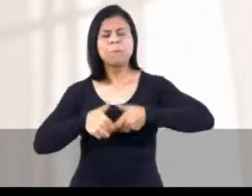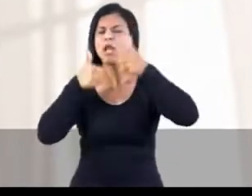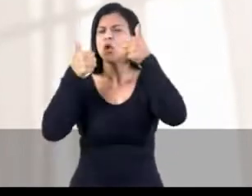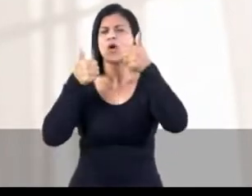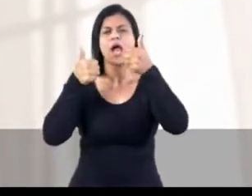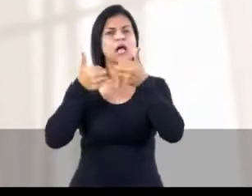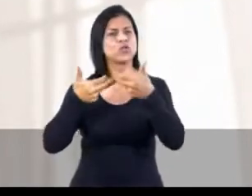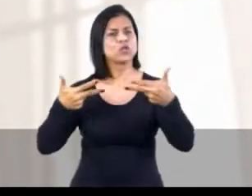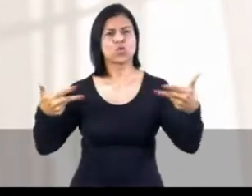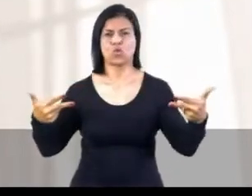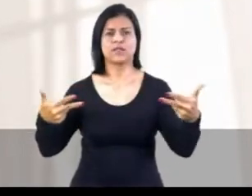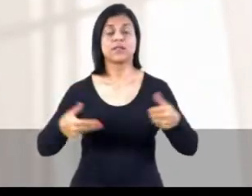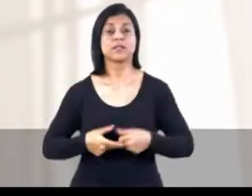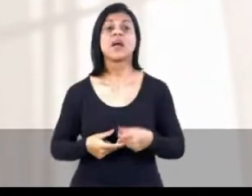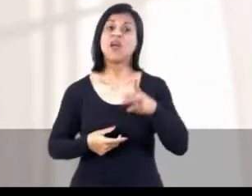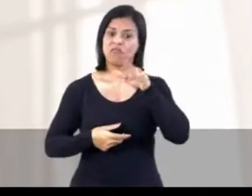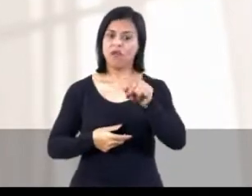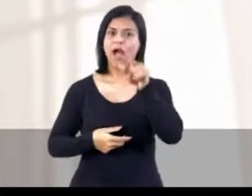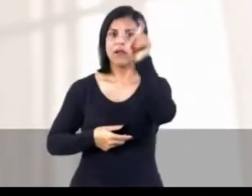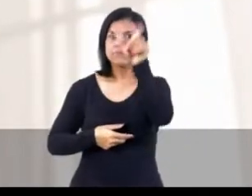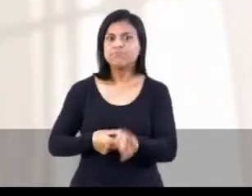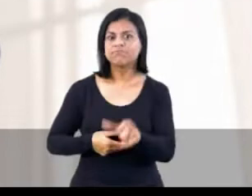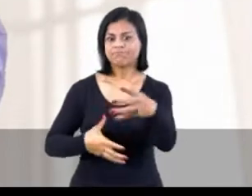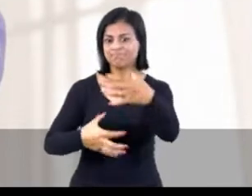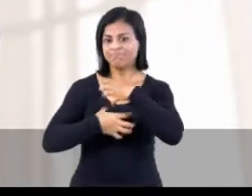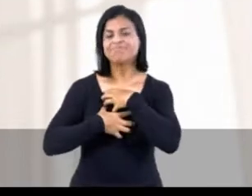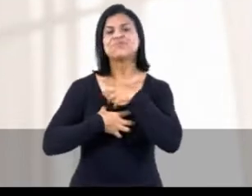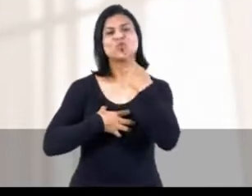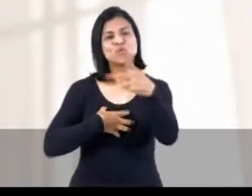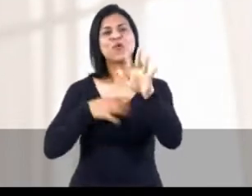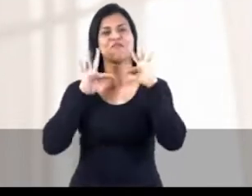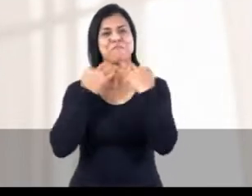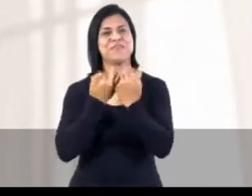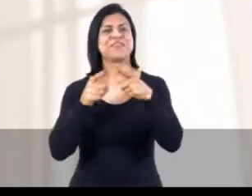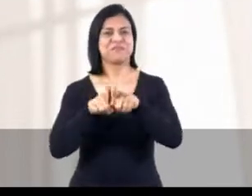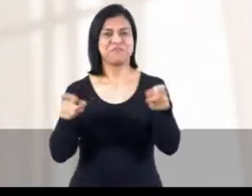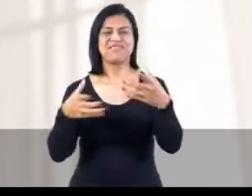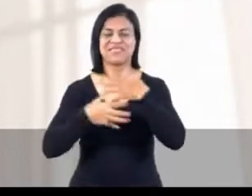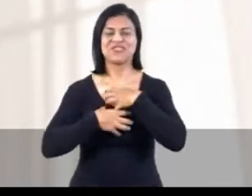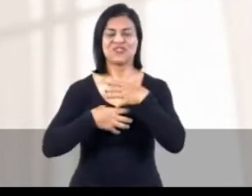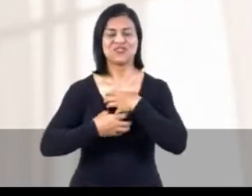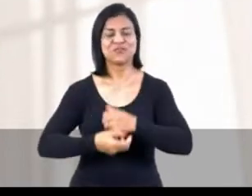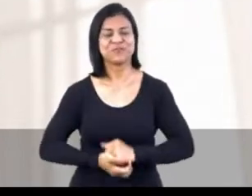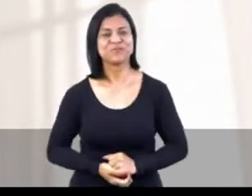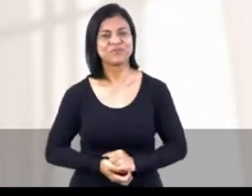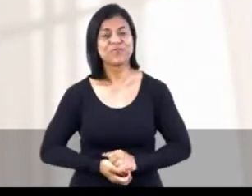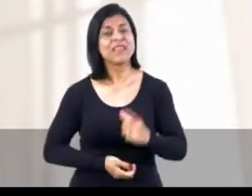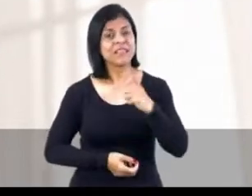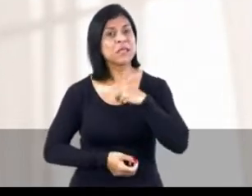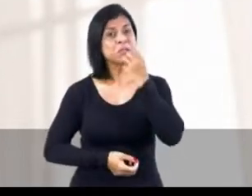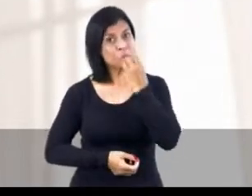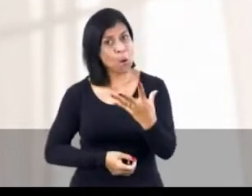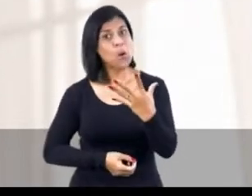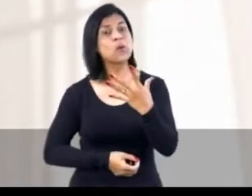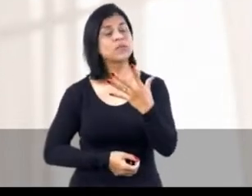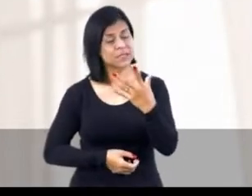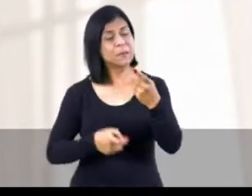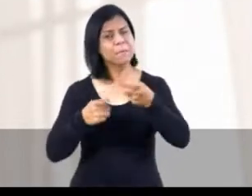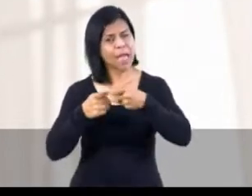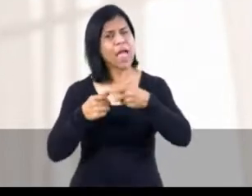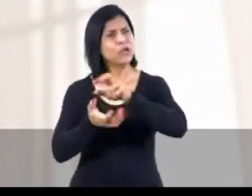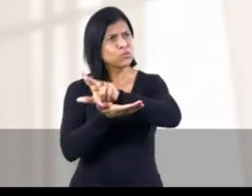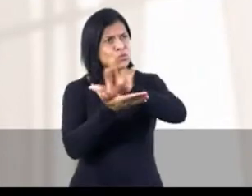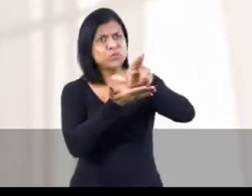significativa que vai impactar você e toda a sua família. Temos bons médicos,